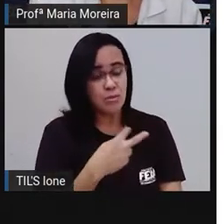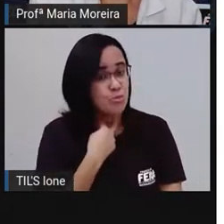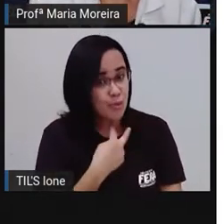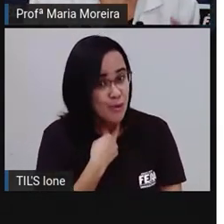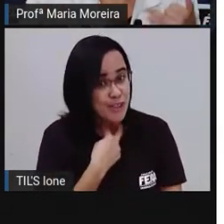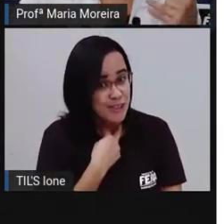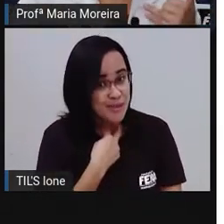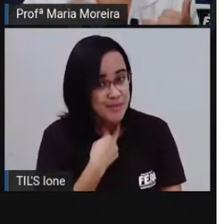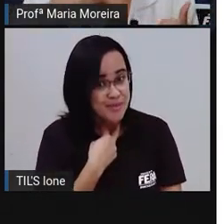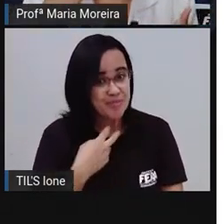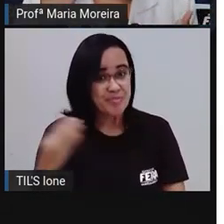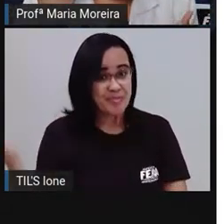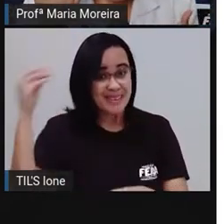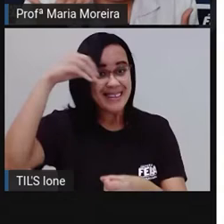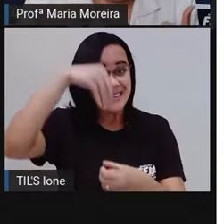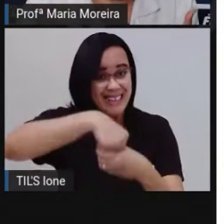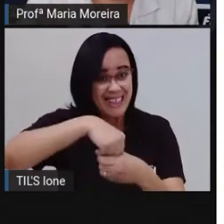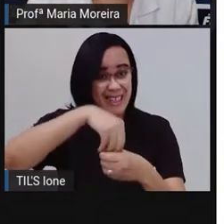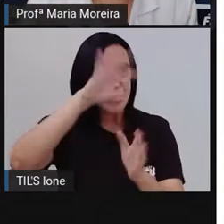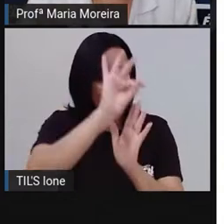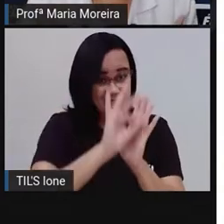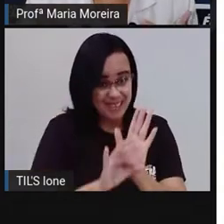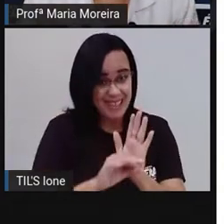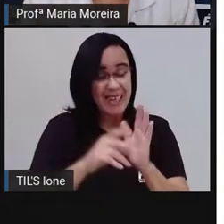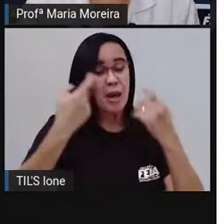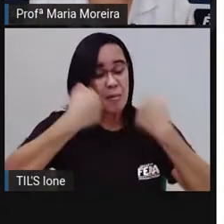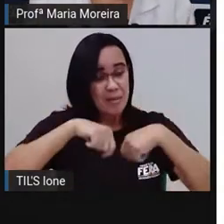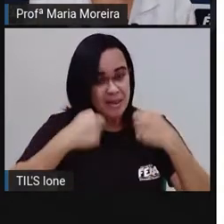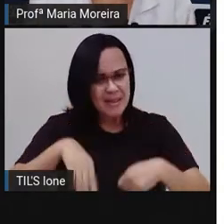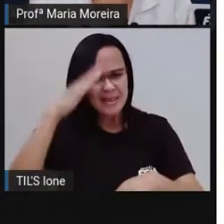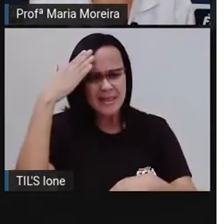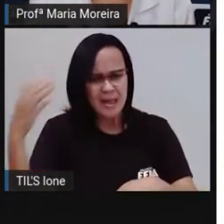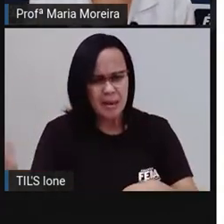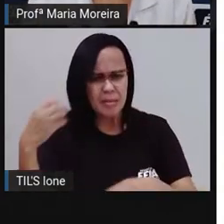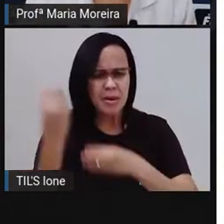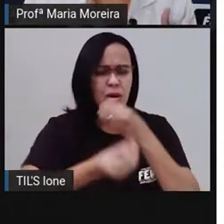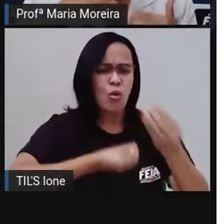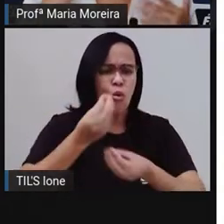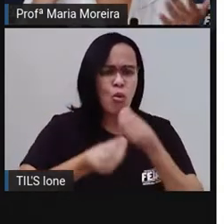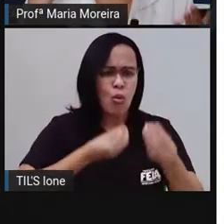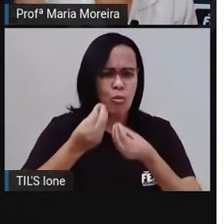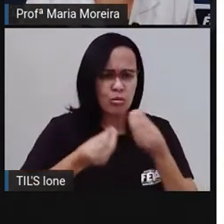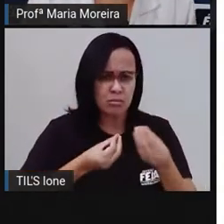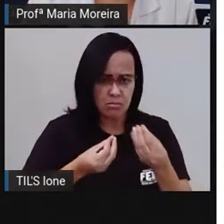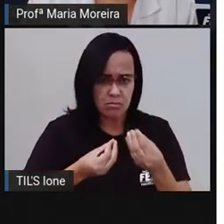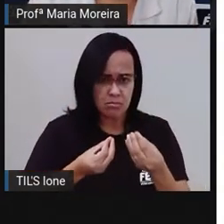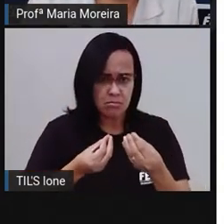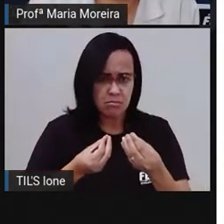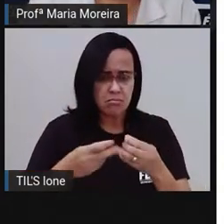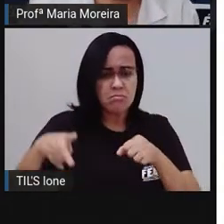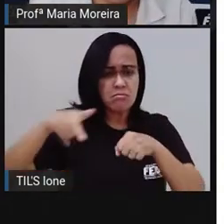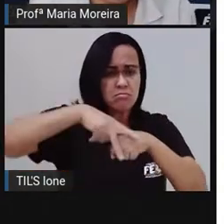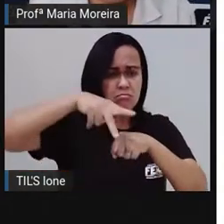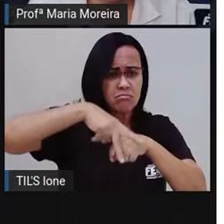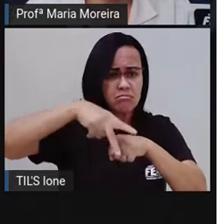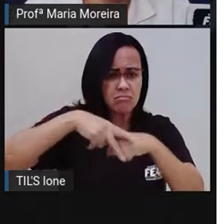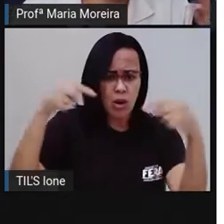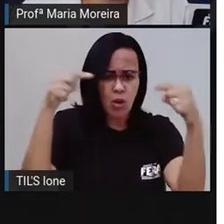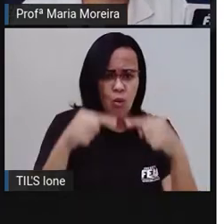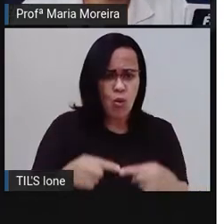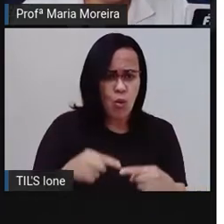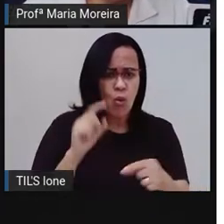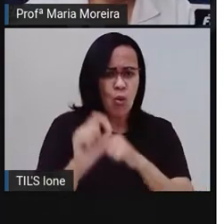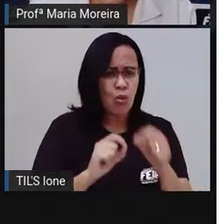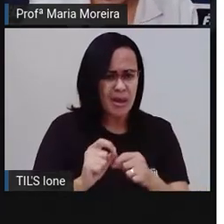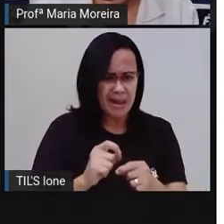Então, dentro do contexto ali do meu texto, eu preciso saber, né, tipo, esse pronome está fazendo referência ao quê? Não